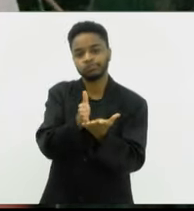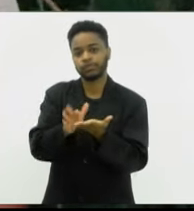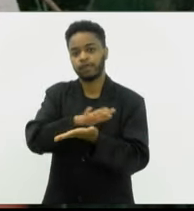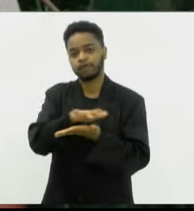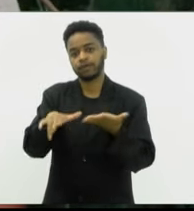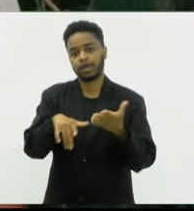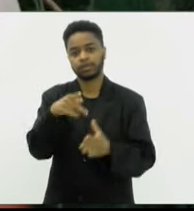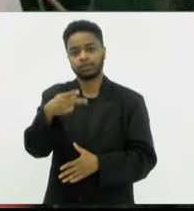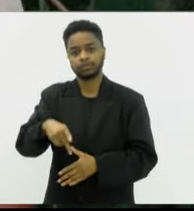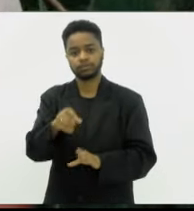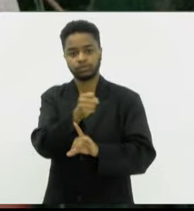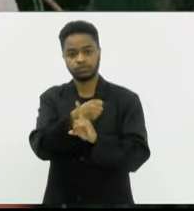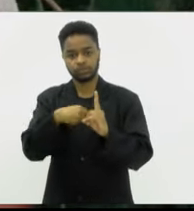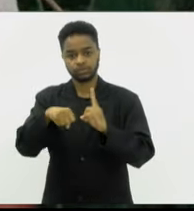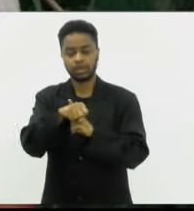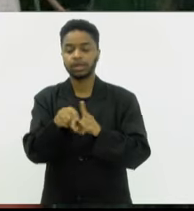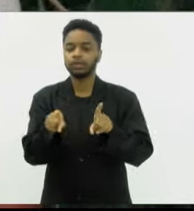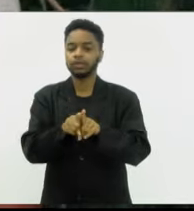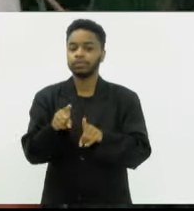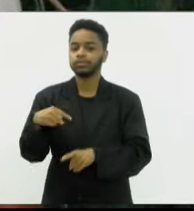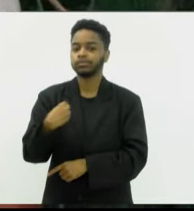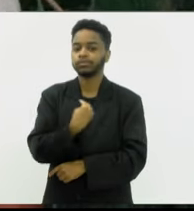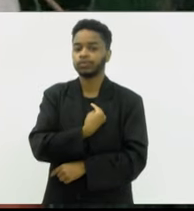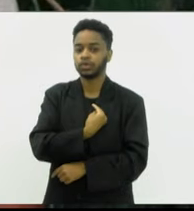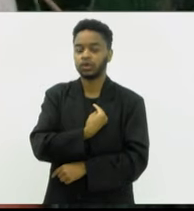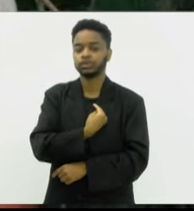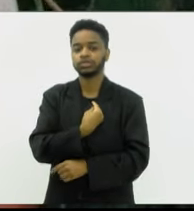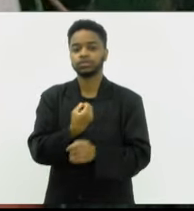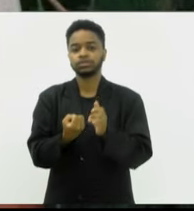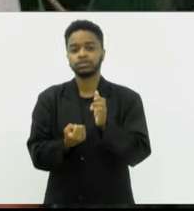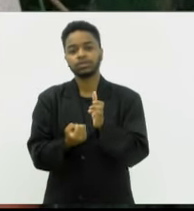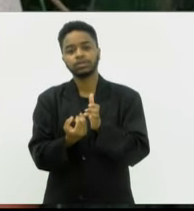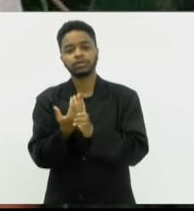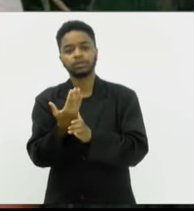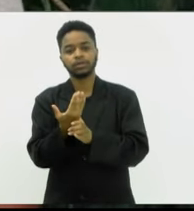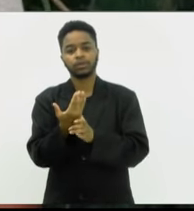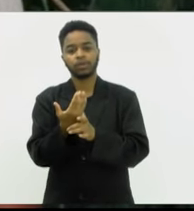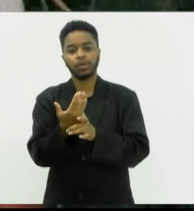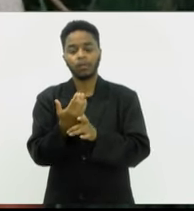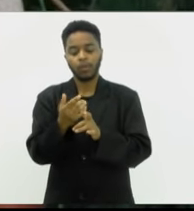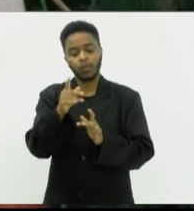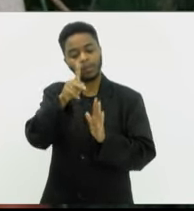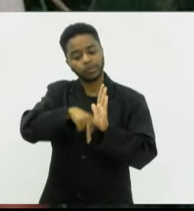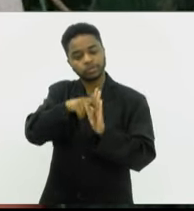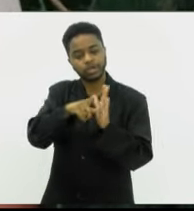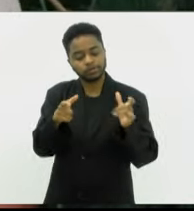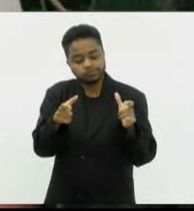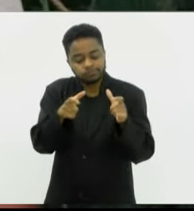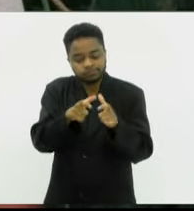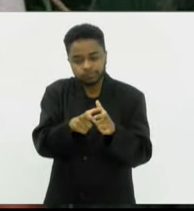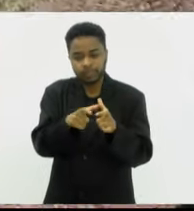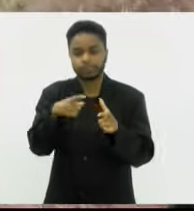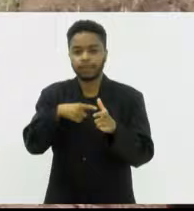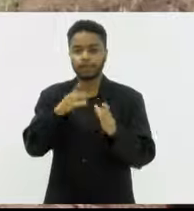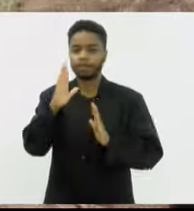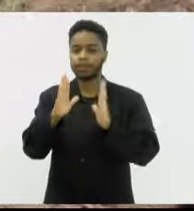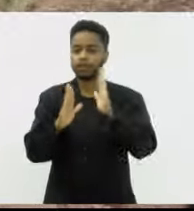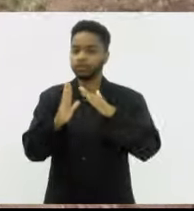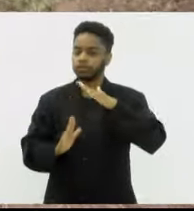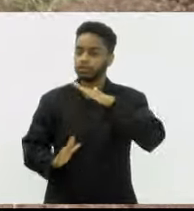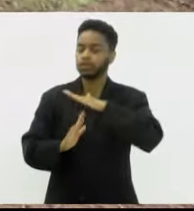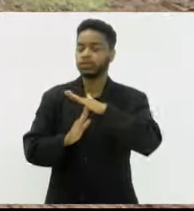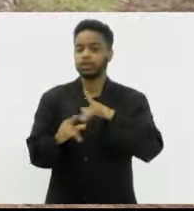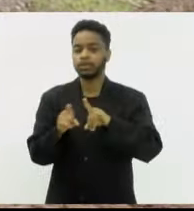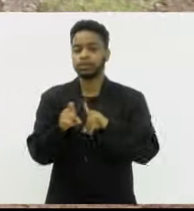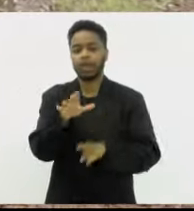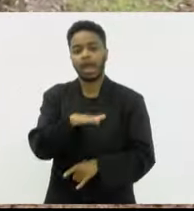A gente fez numa escala muito reduzida de um projeto com tempo limitado, com as áreas